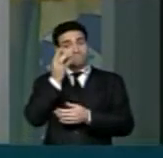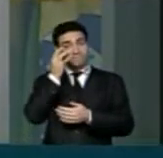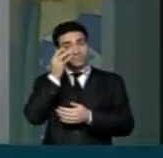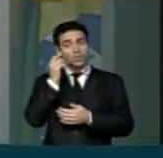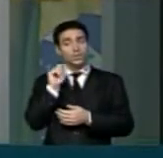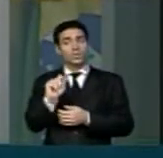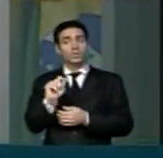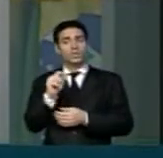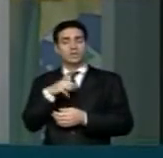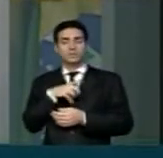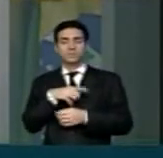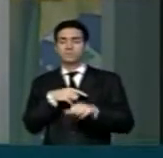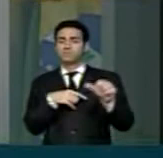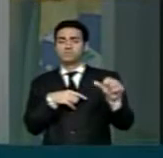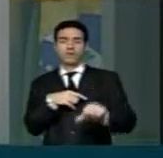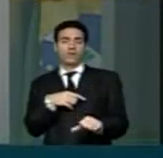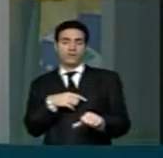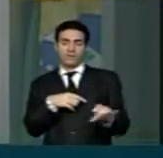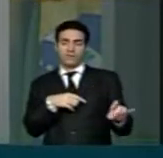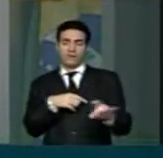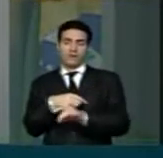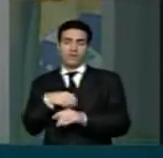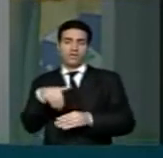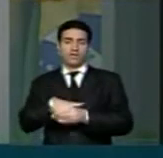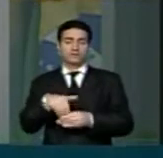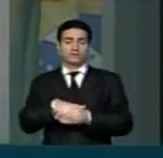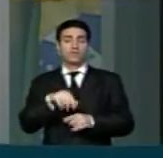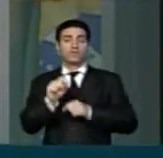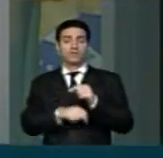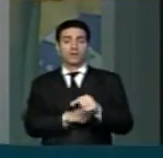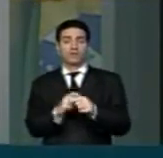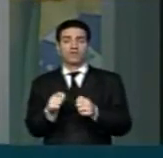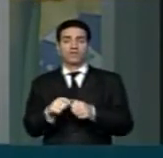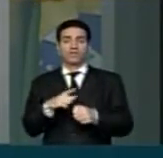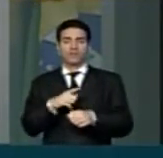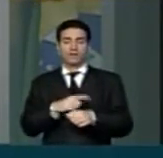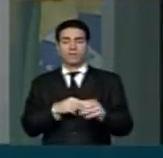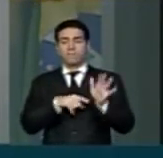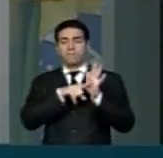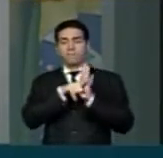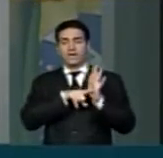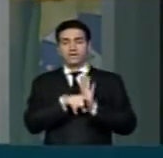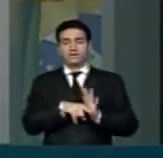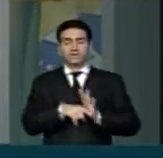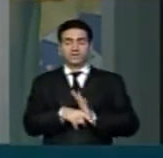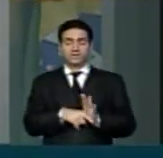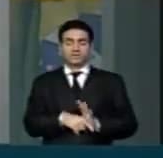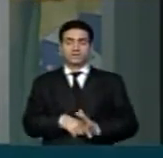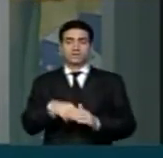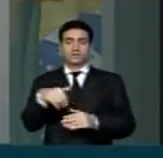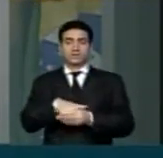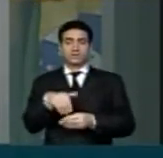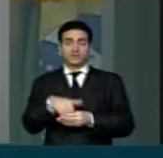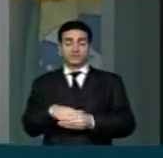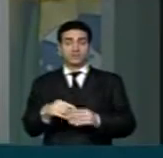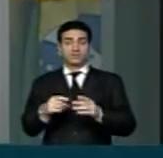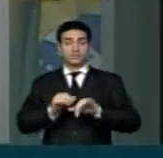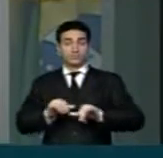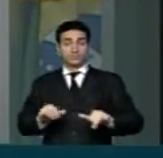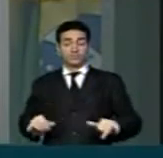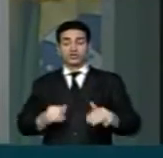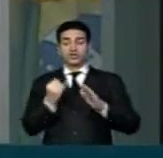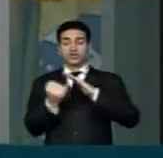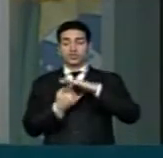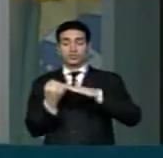cada vez pior em cada eleição, a manipulação das pesquisas eleitorais pelos institutos de